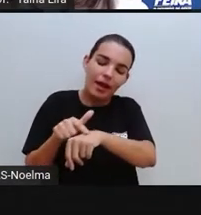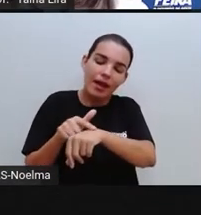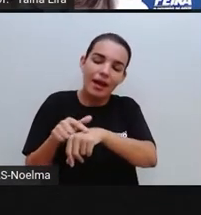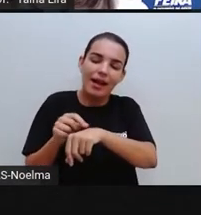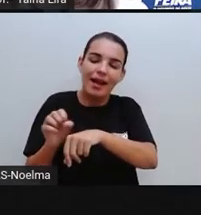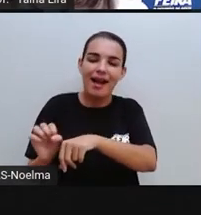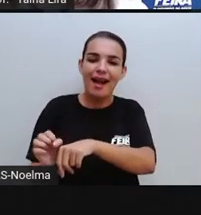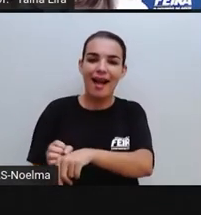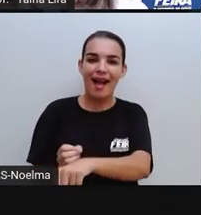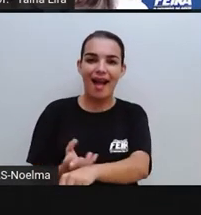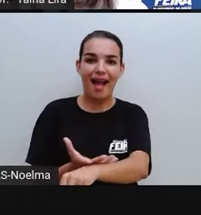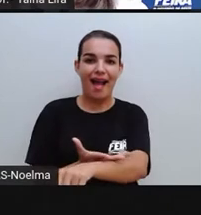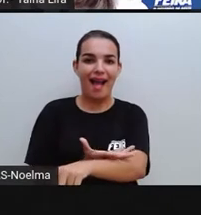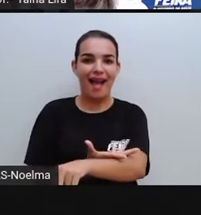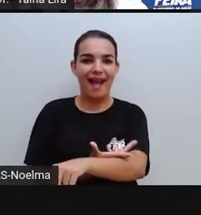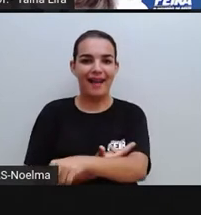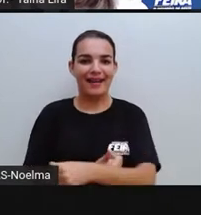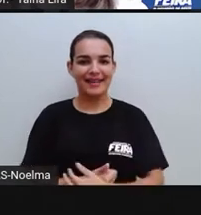arrepiar.